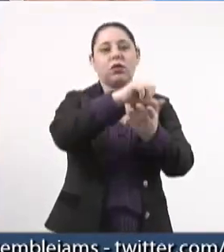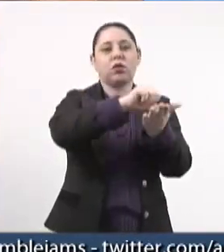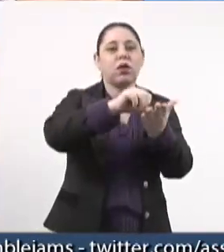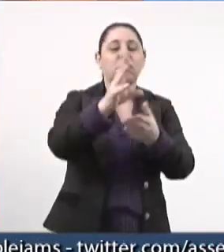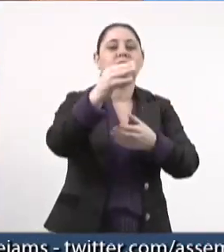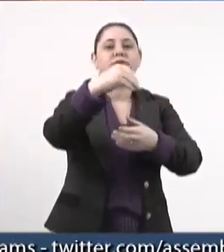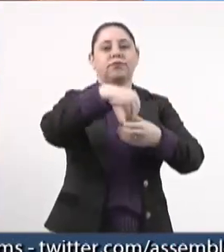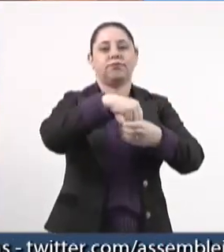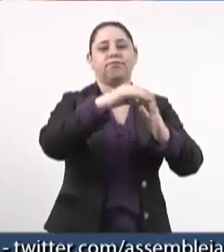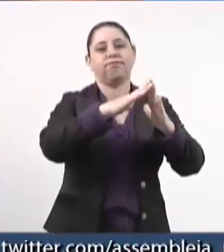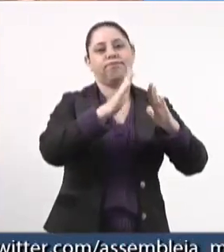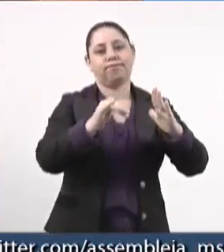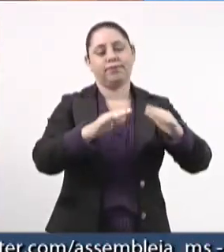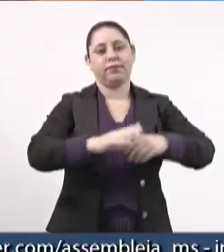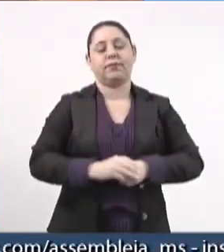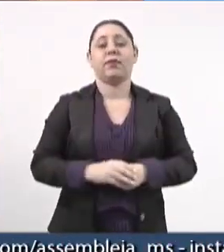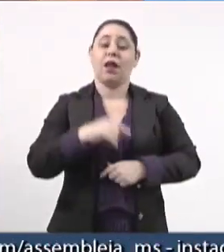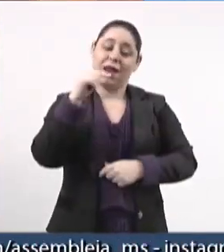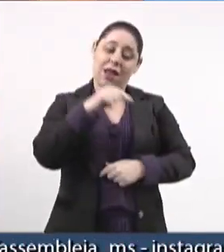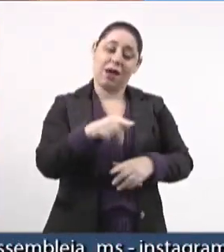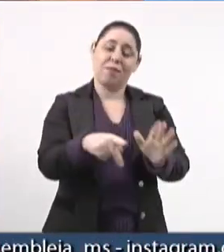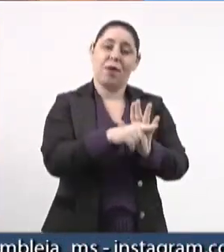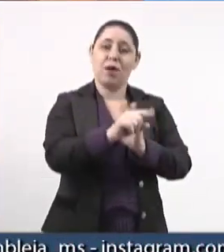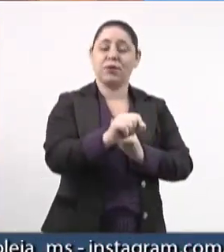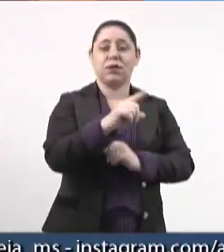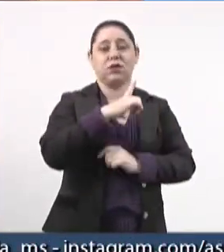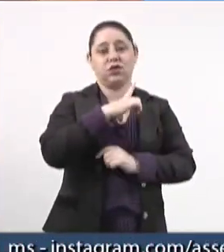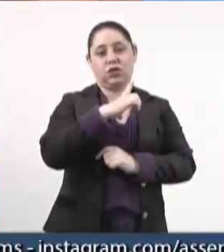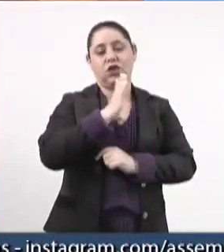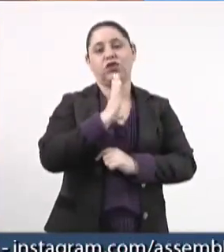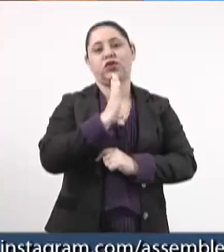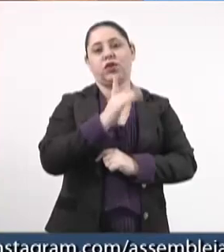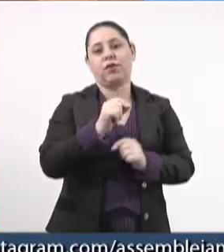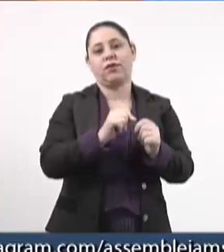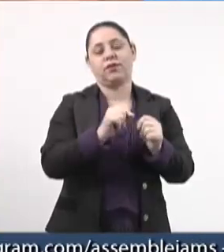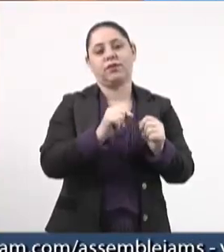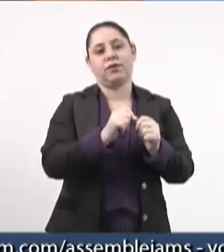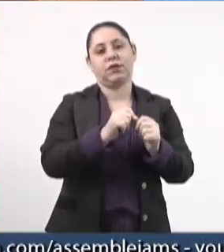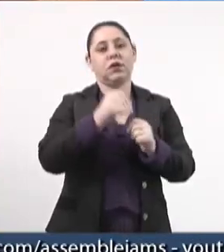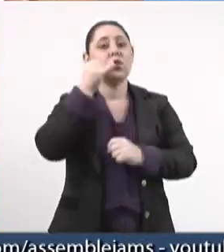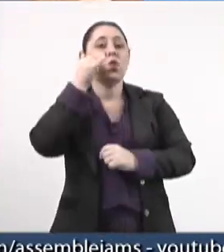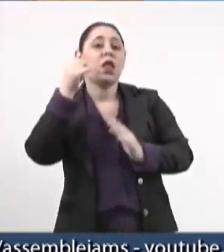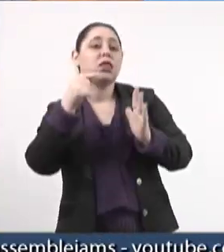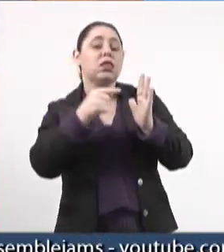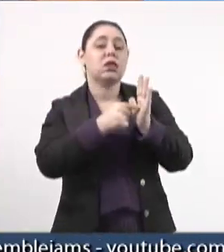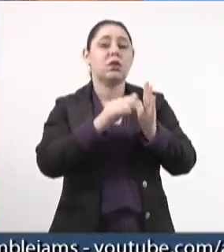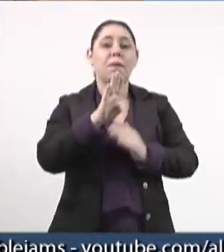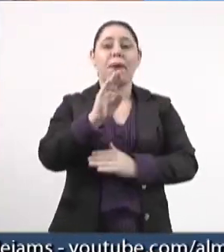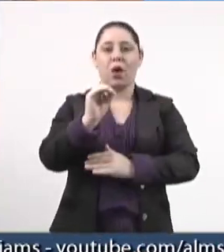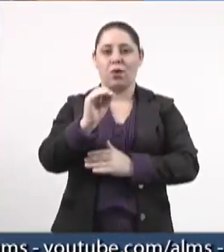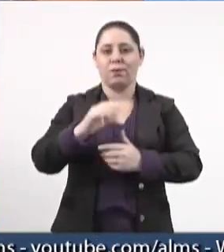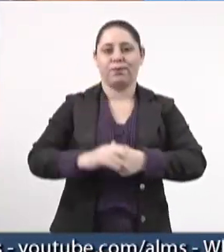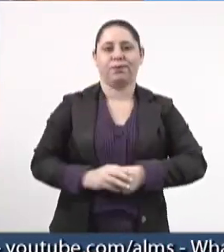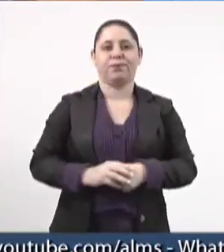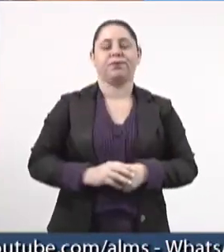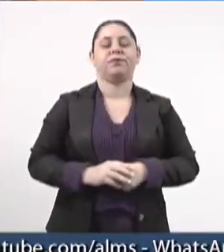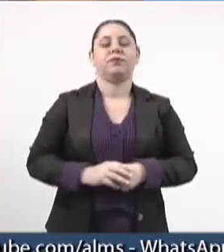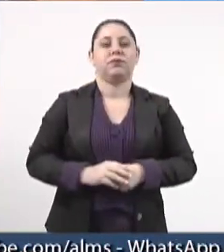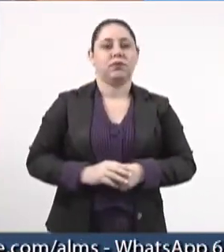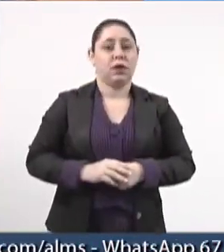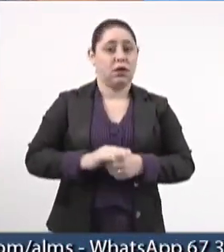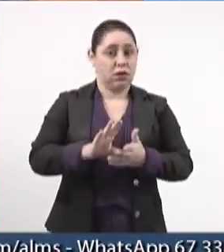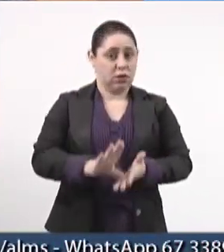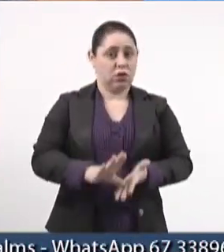unidade do IMOL, ali mesmo, onde ela estava realizando a sua denúncia. E o